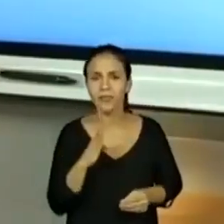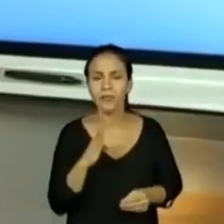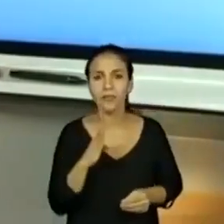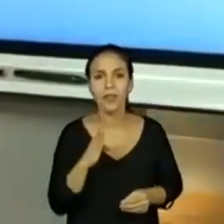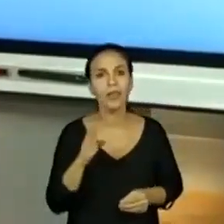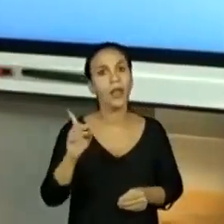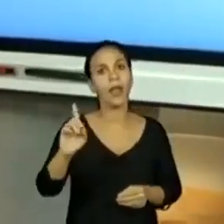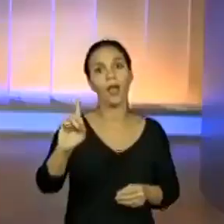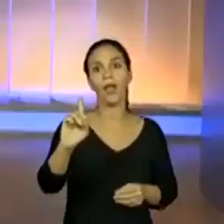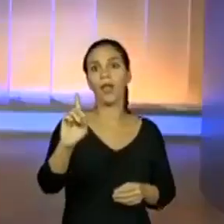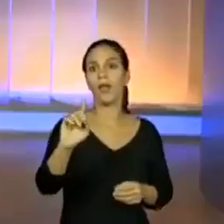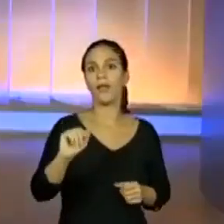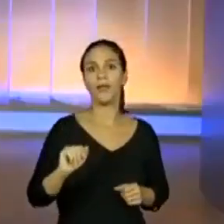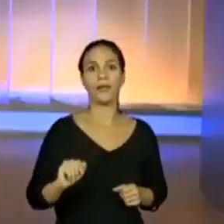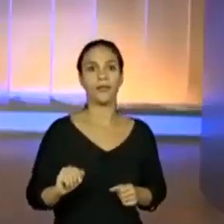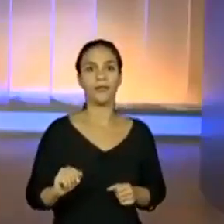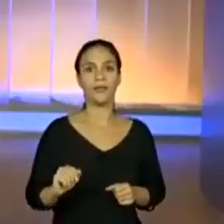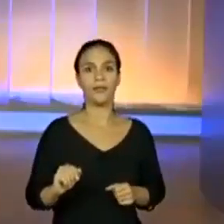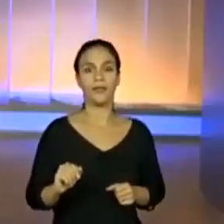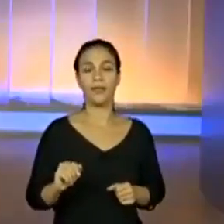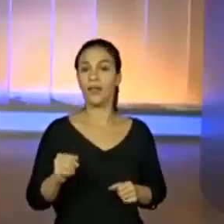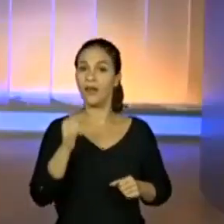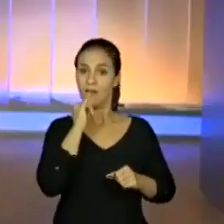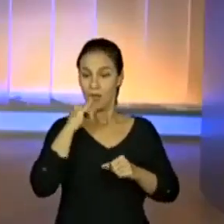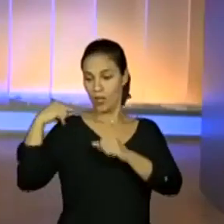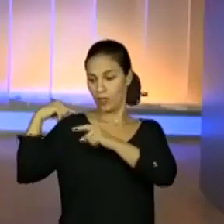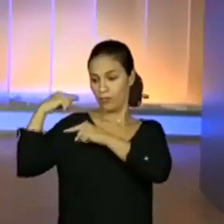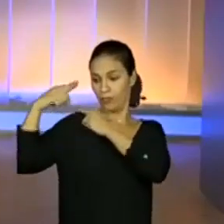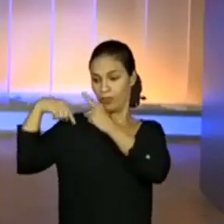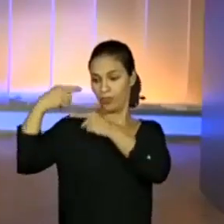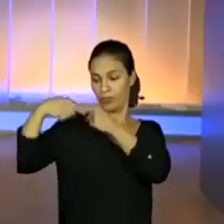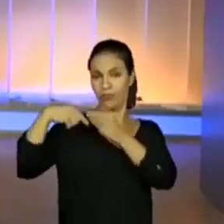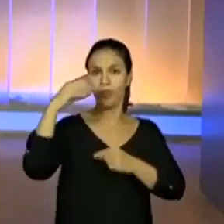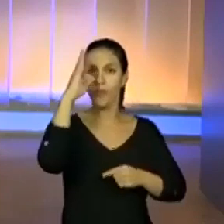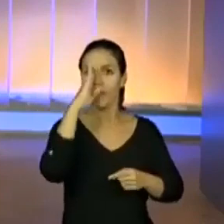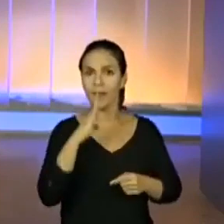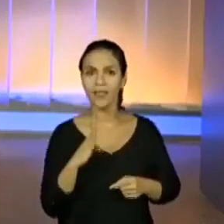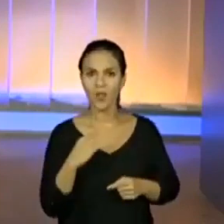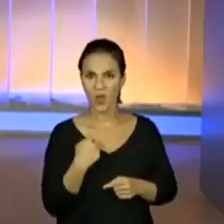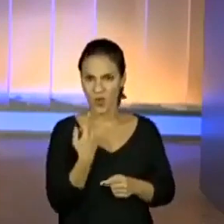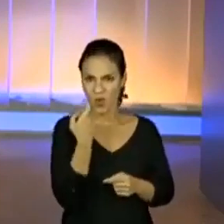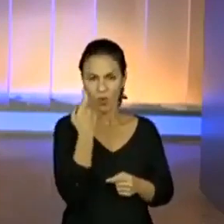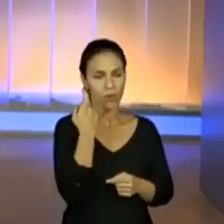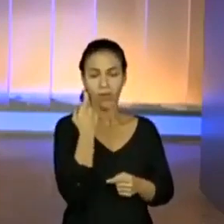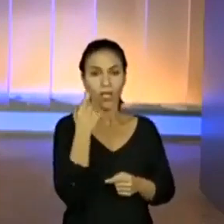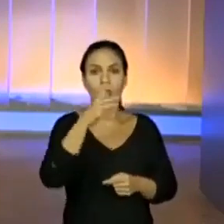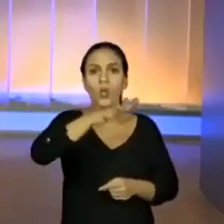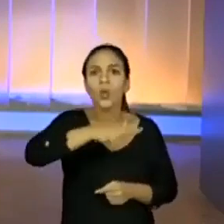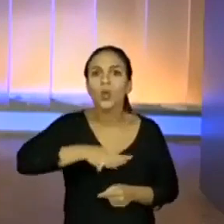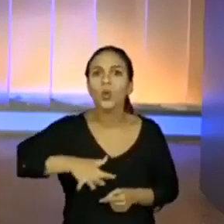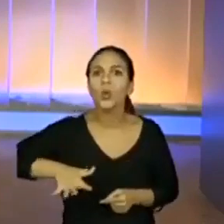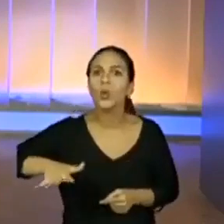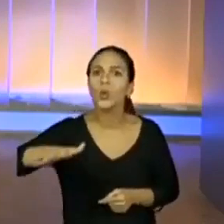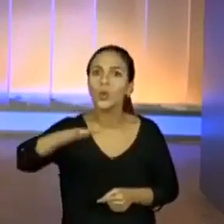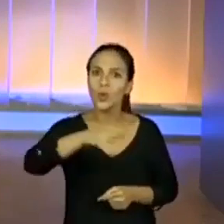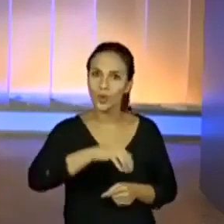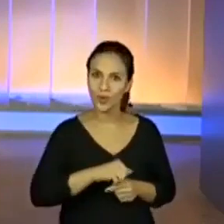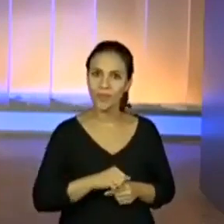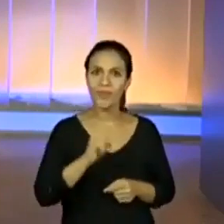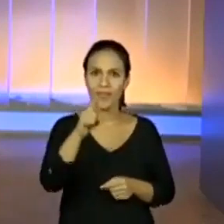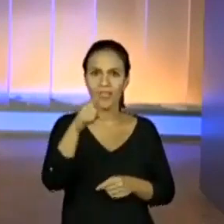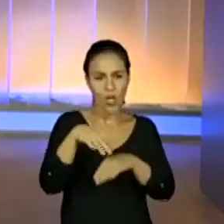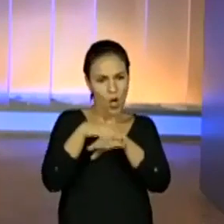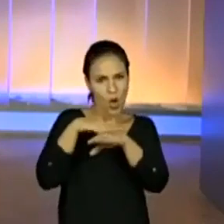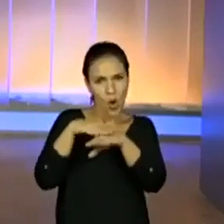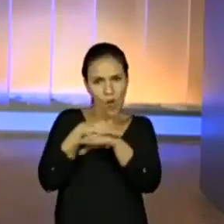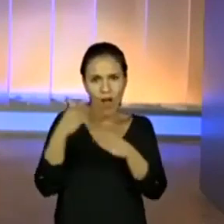Não, amores. Eu não sou o fruto da miscigenação brasileira. Todos nós somos. Se você parar para trocar ideia com os